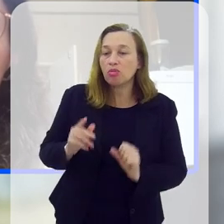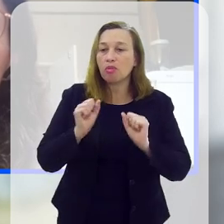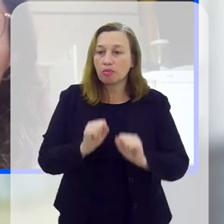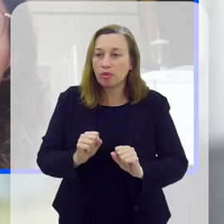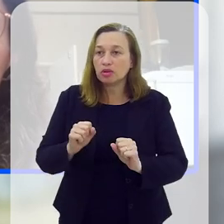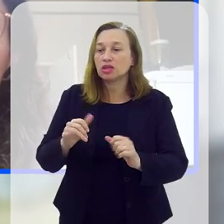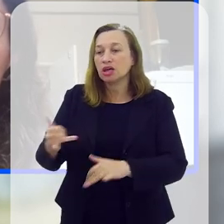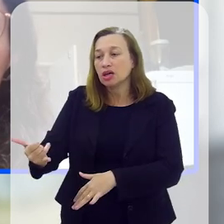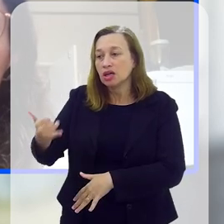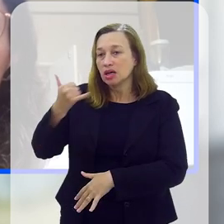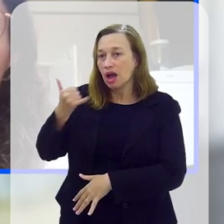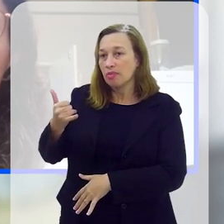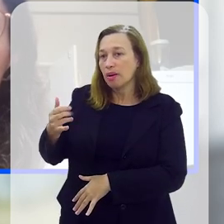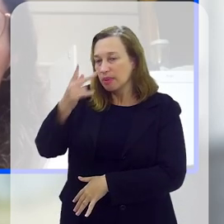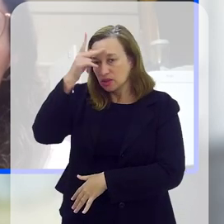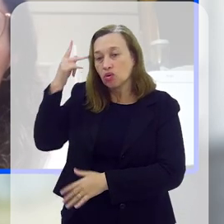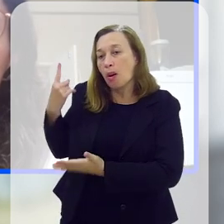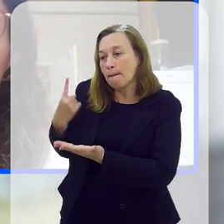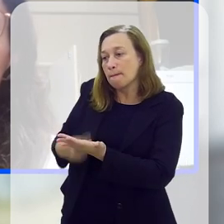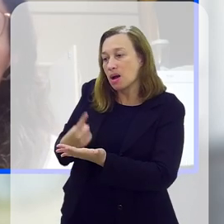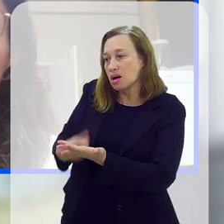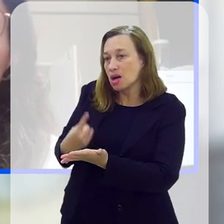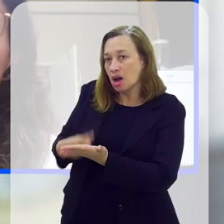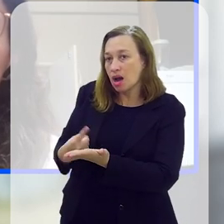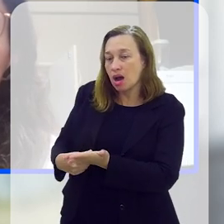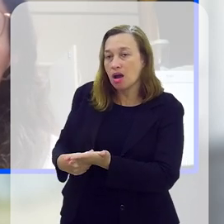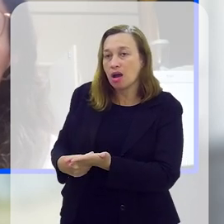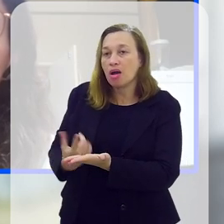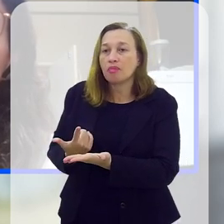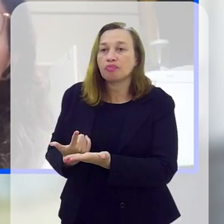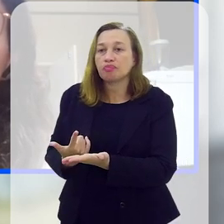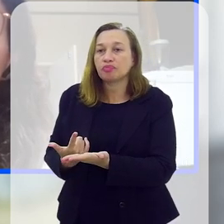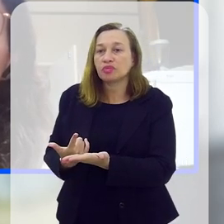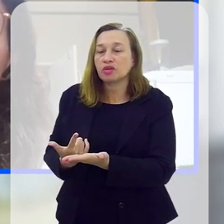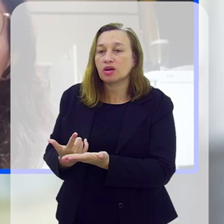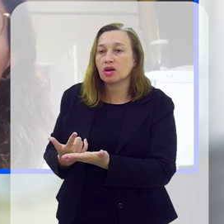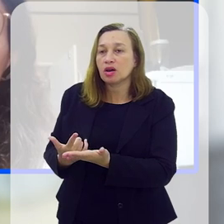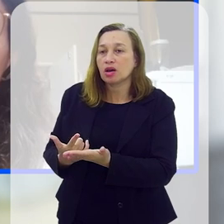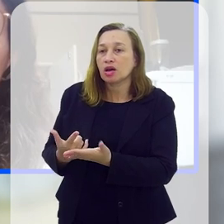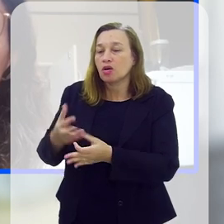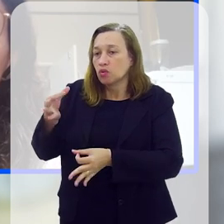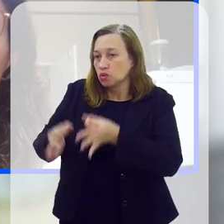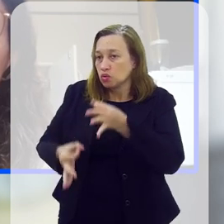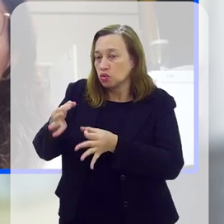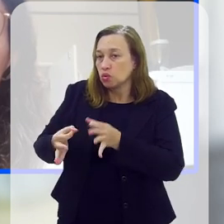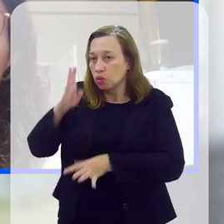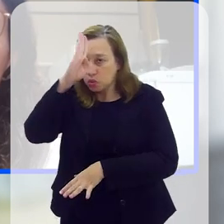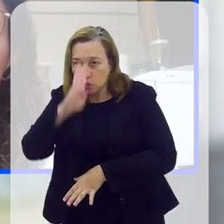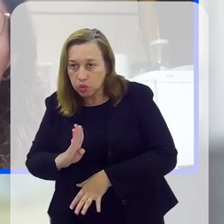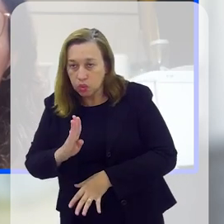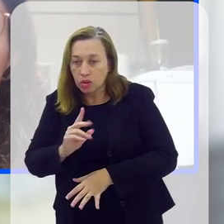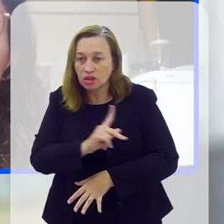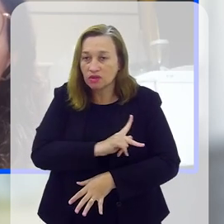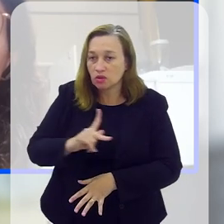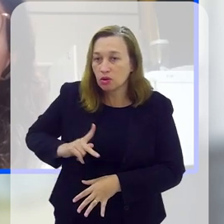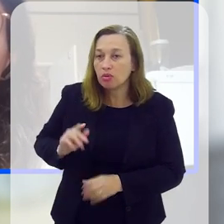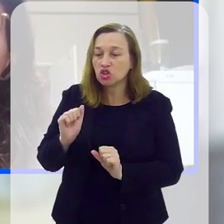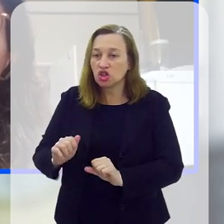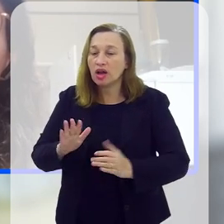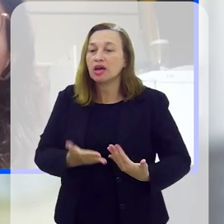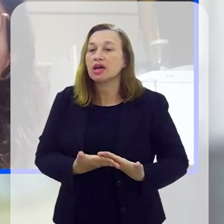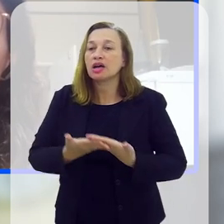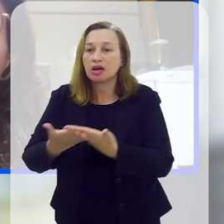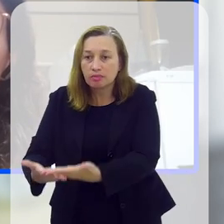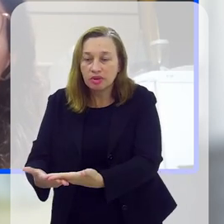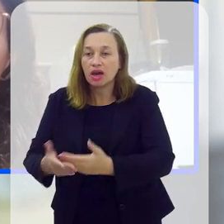em contato, porque dentro do formulário tem a opção dela marcar ali, se ela deseja ou não essa assistência jurídica, né, gratuita pela defensoria pública, e já